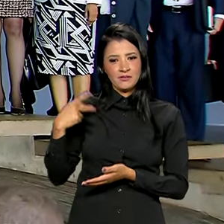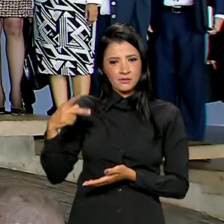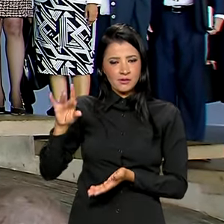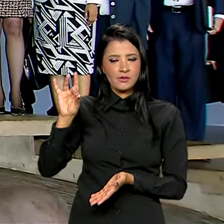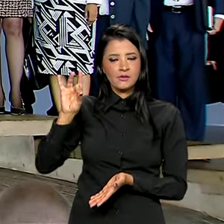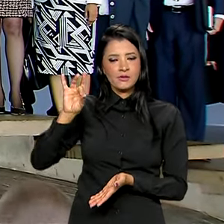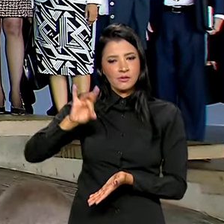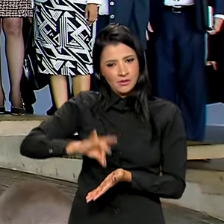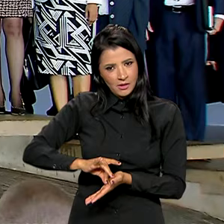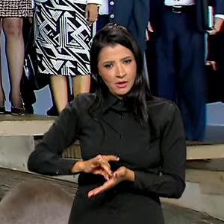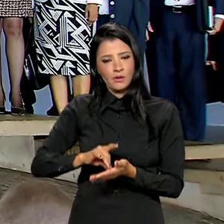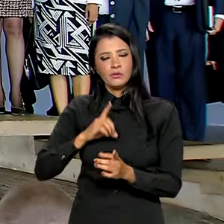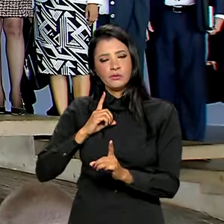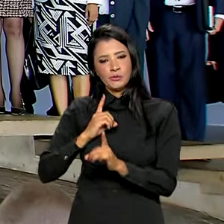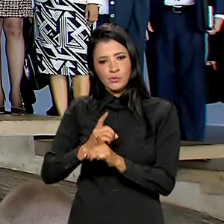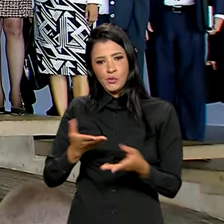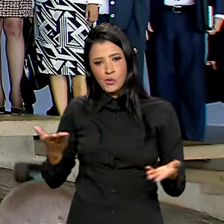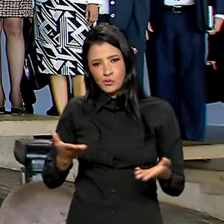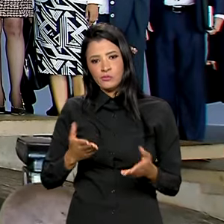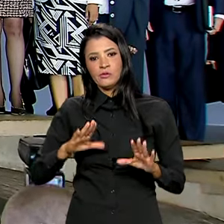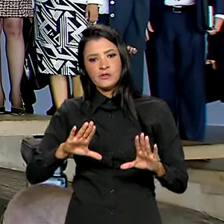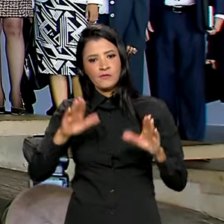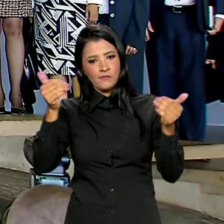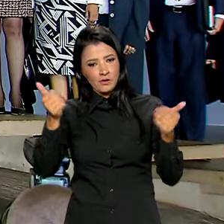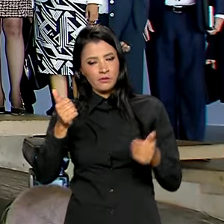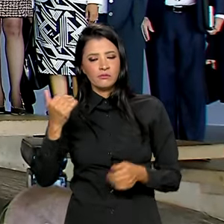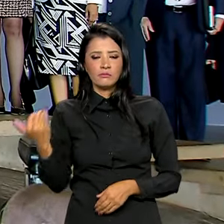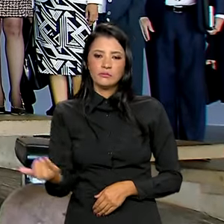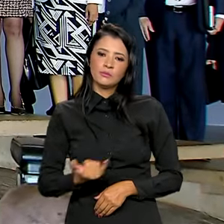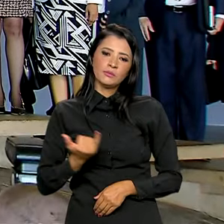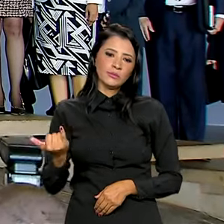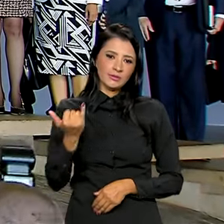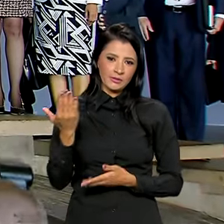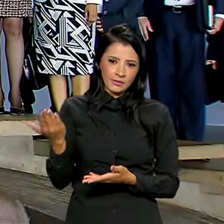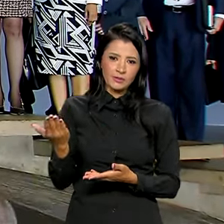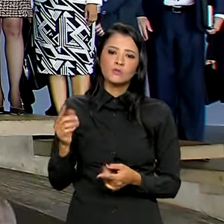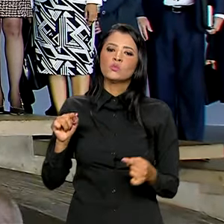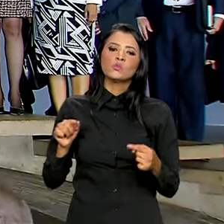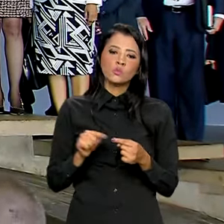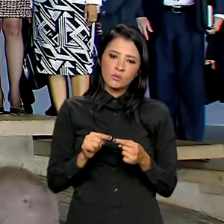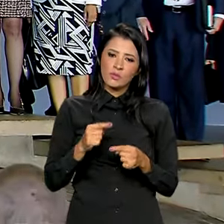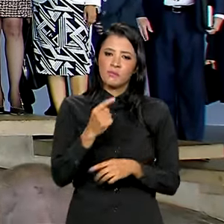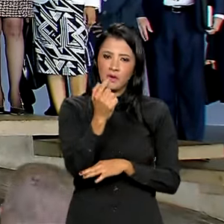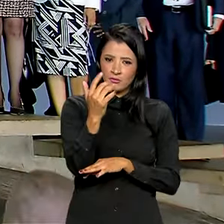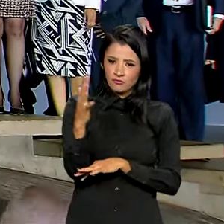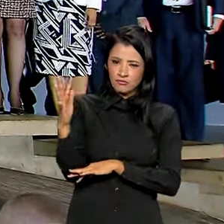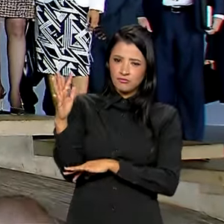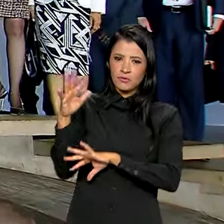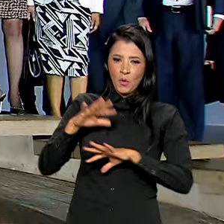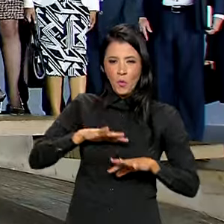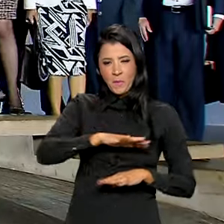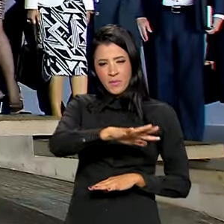deste encontro importante para o meio ambiente.